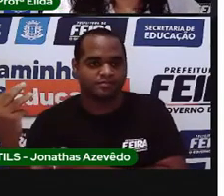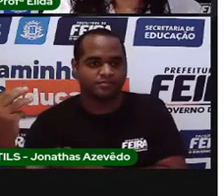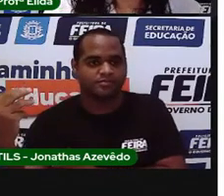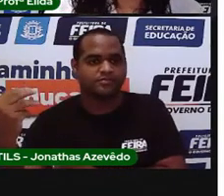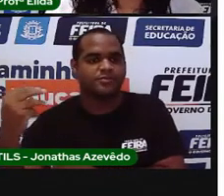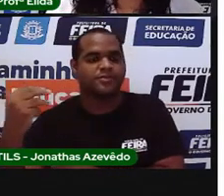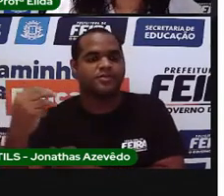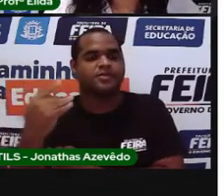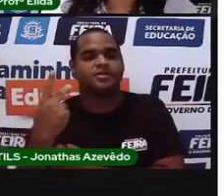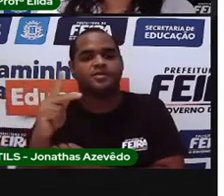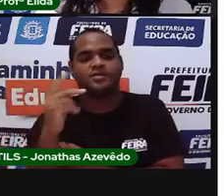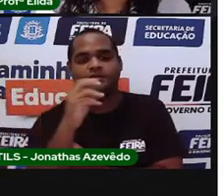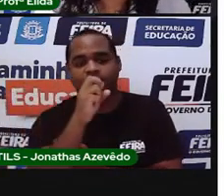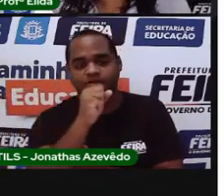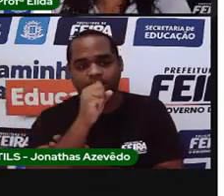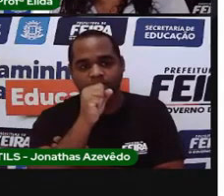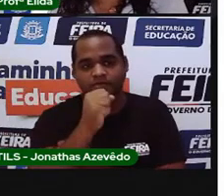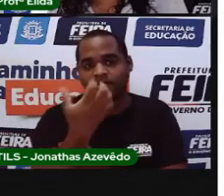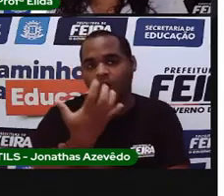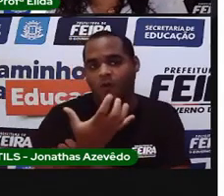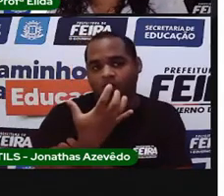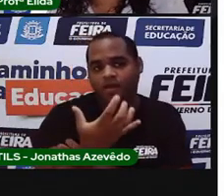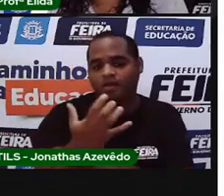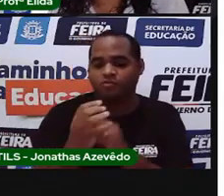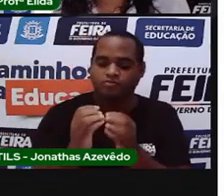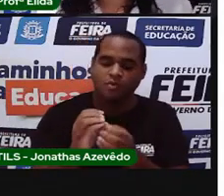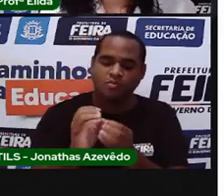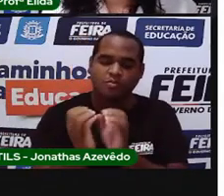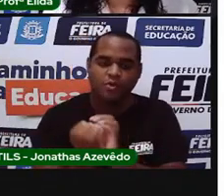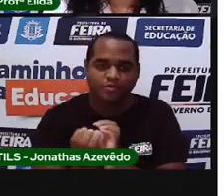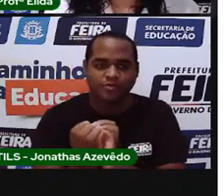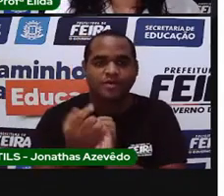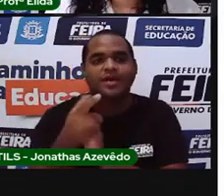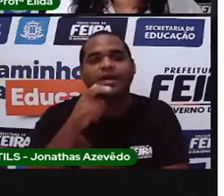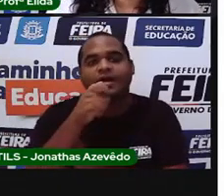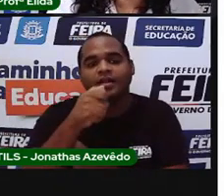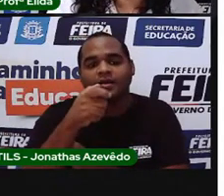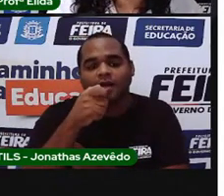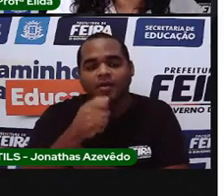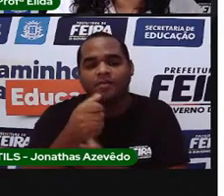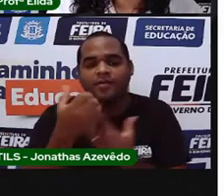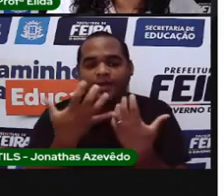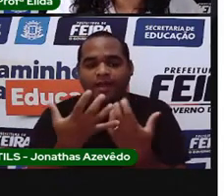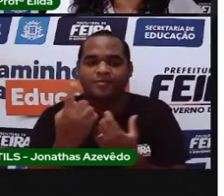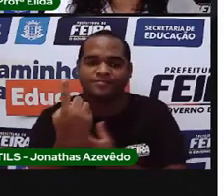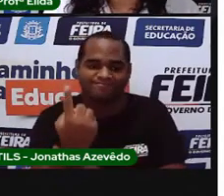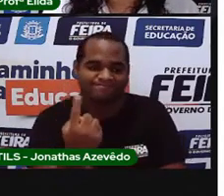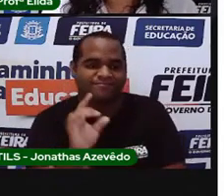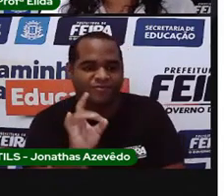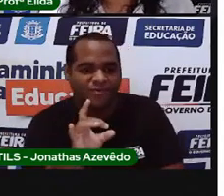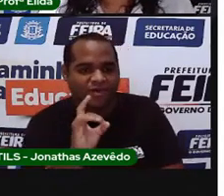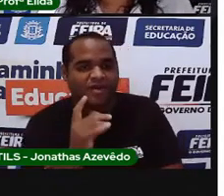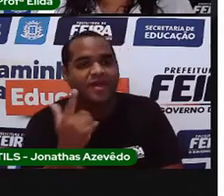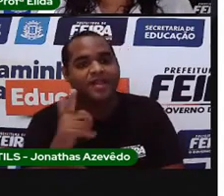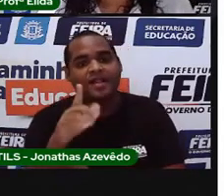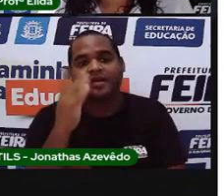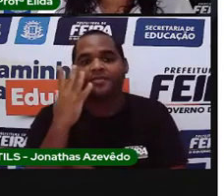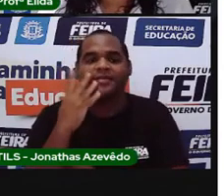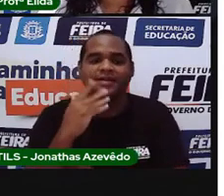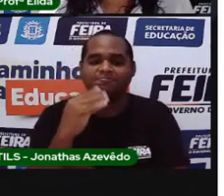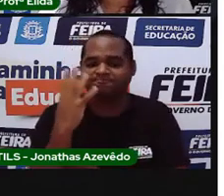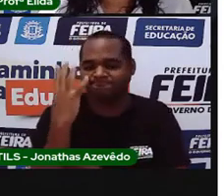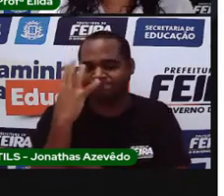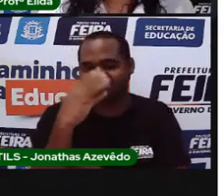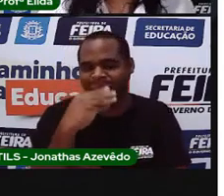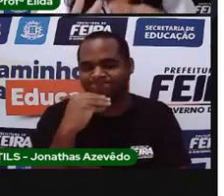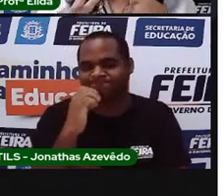Da laranja, eu quero um gomo. Do limão, eu quero um pedaço. Da menina mais